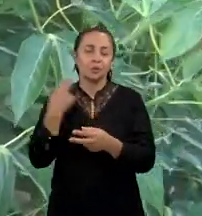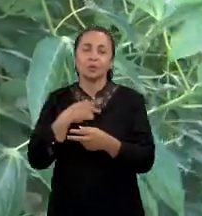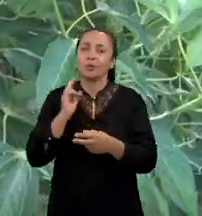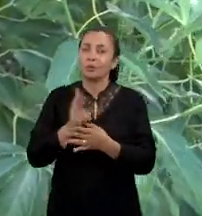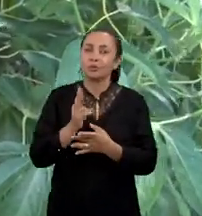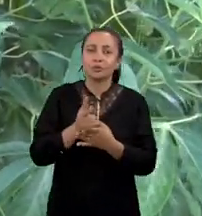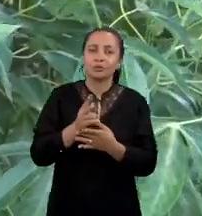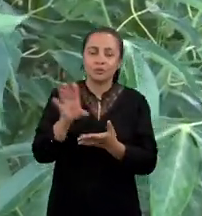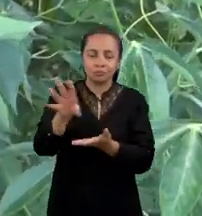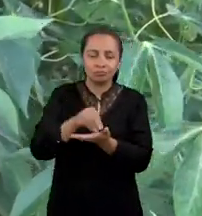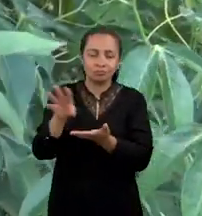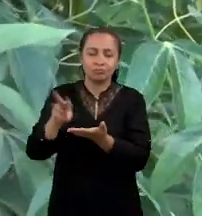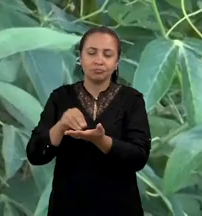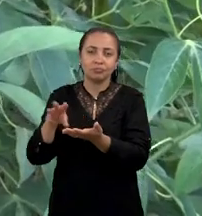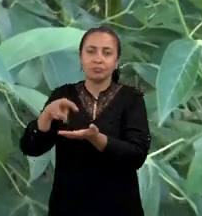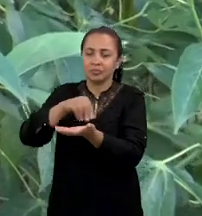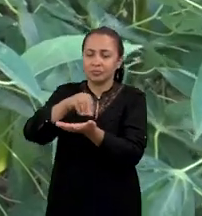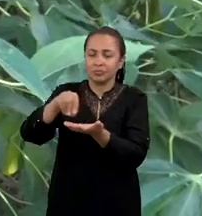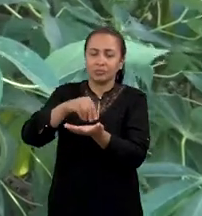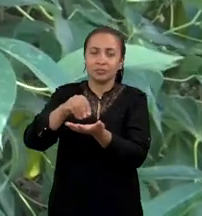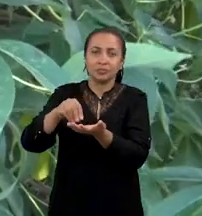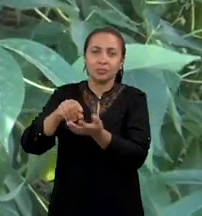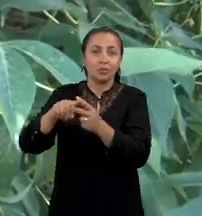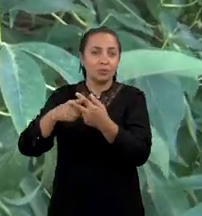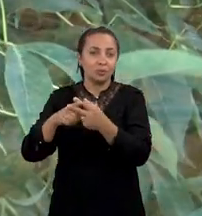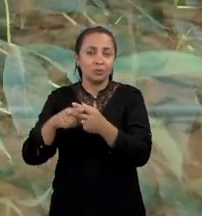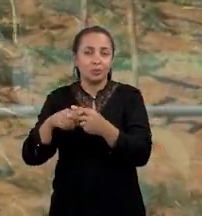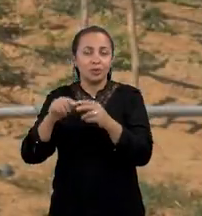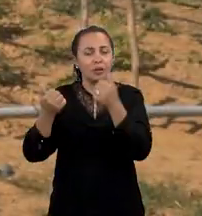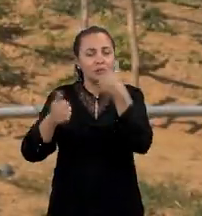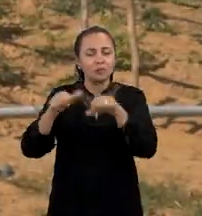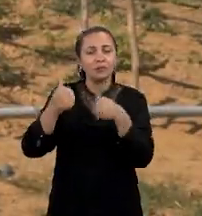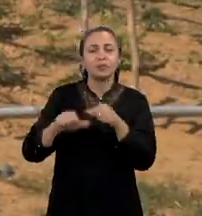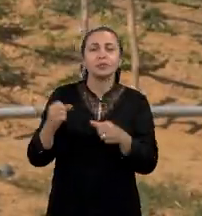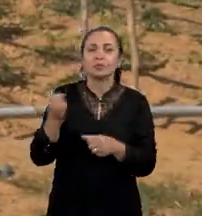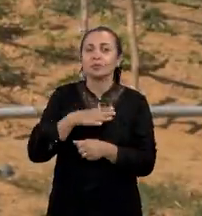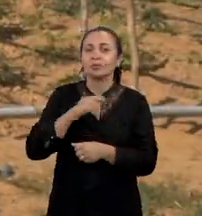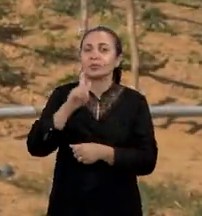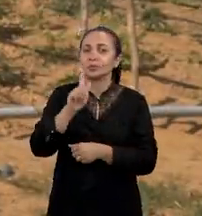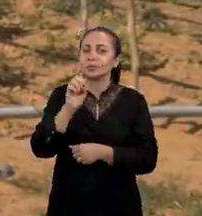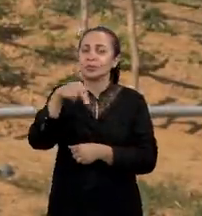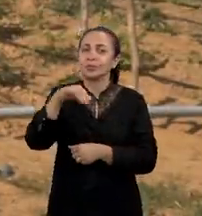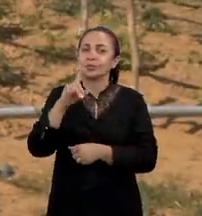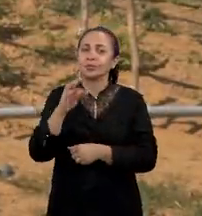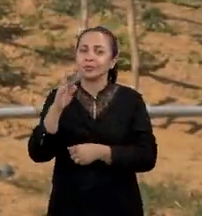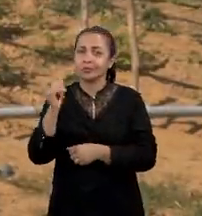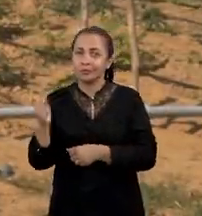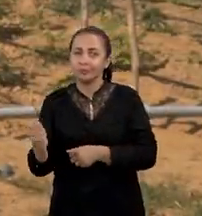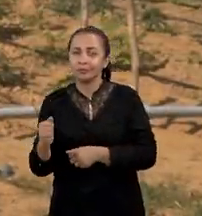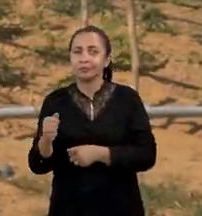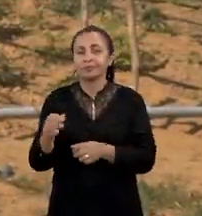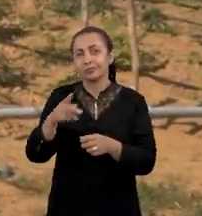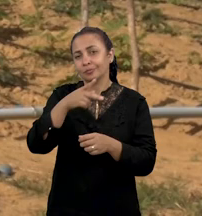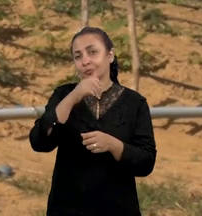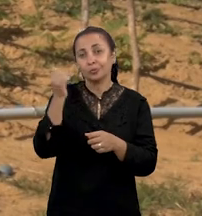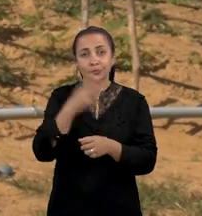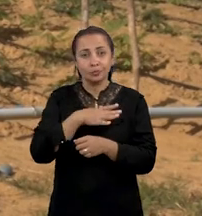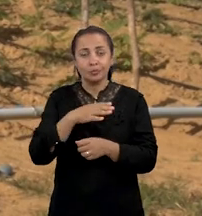Nós vamos continuar coletando as sementes, produzindo e avaliando novos genótipos e novos indivíduos